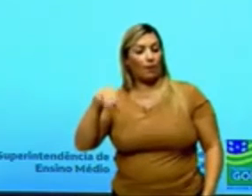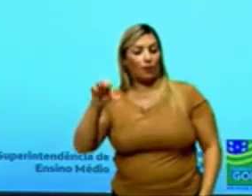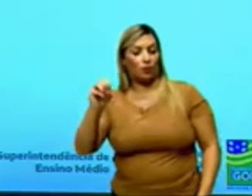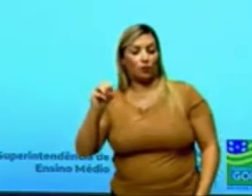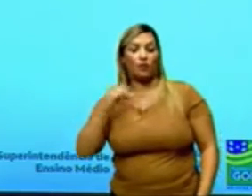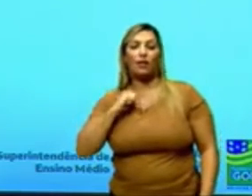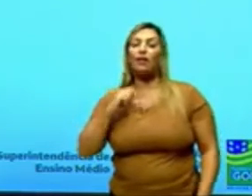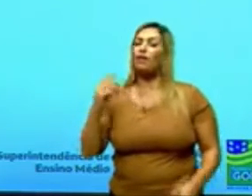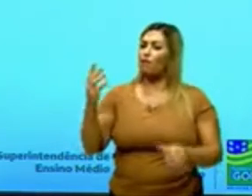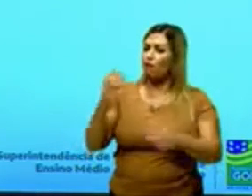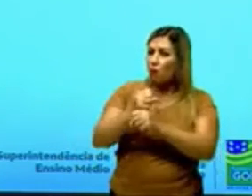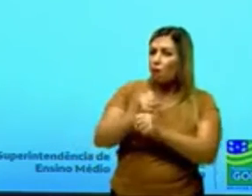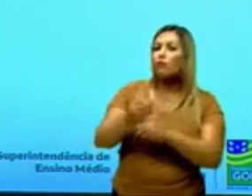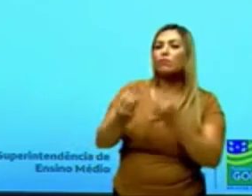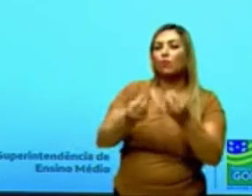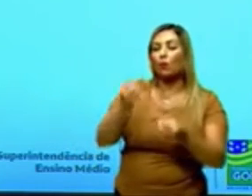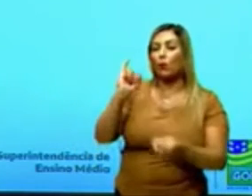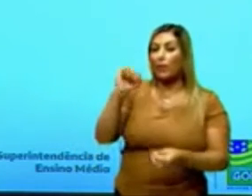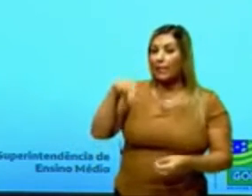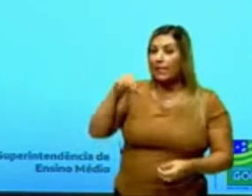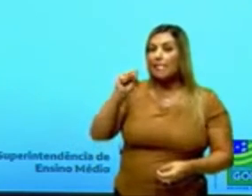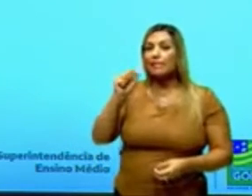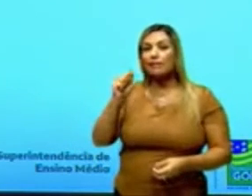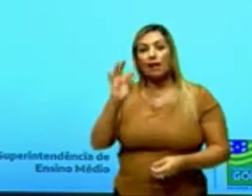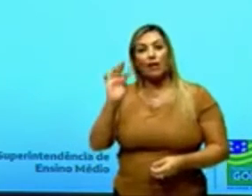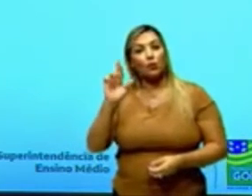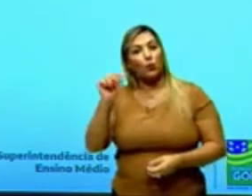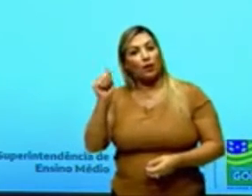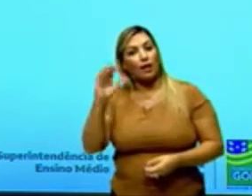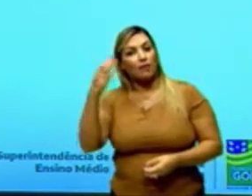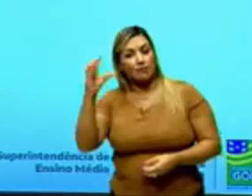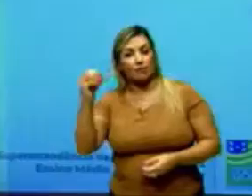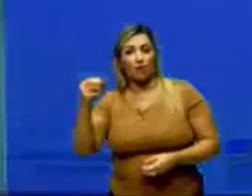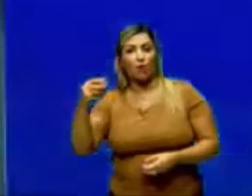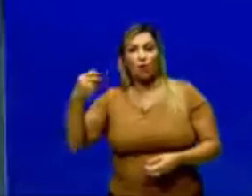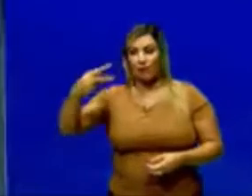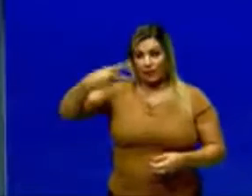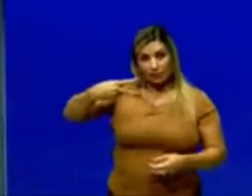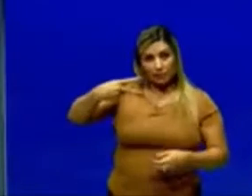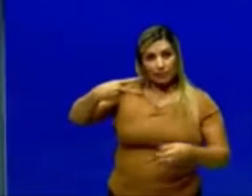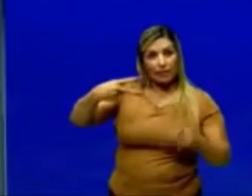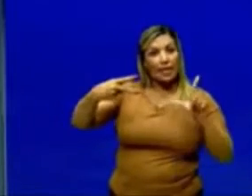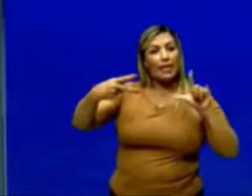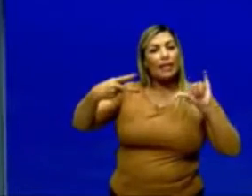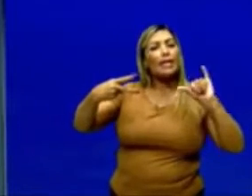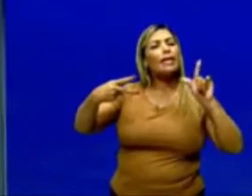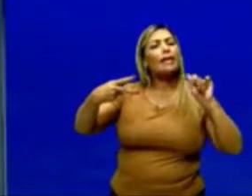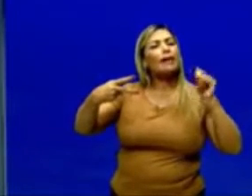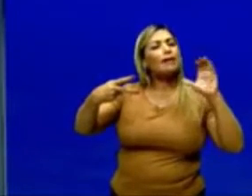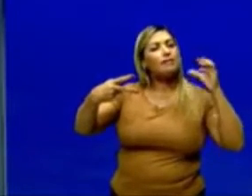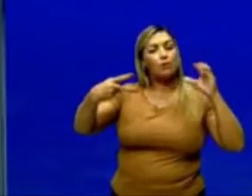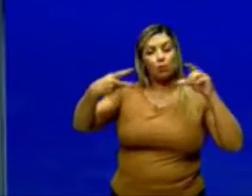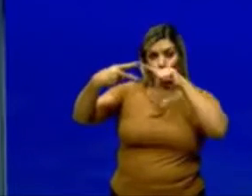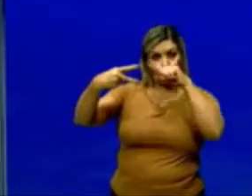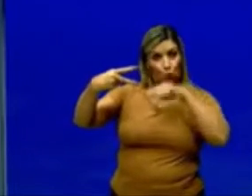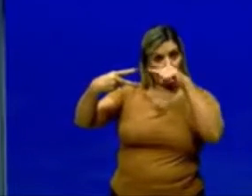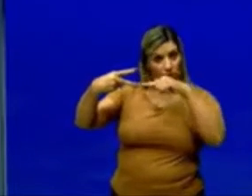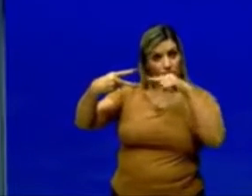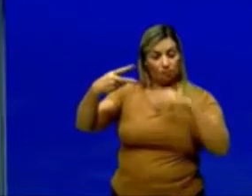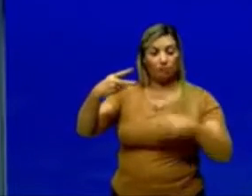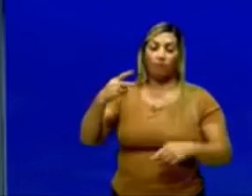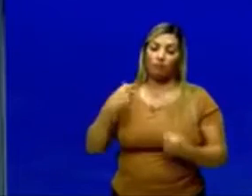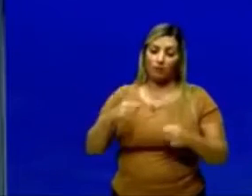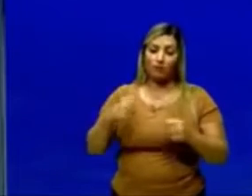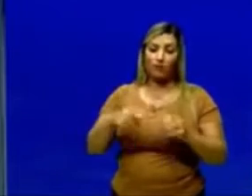né? E aí, então, eu tenho que ter ligação dupla e só um tipo de monômero, que foi aquele exemplo que a gente viu lá anteriormente.